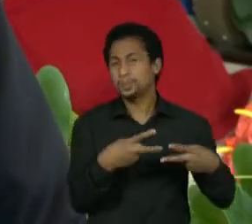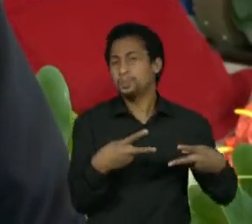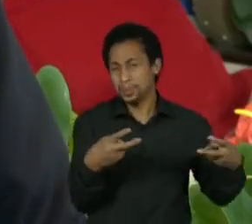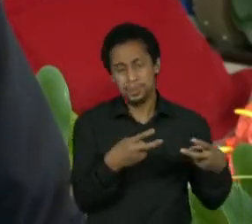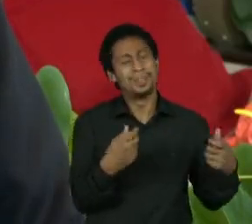razões.